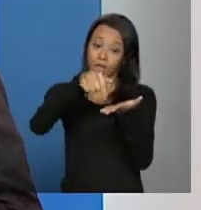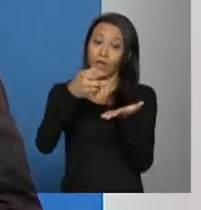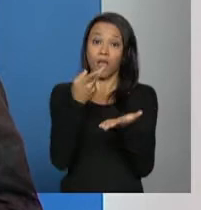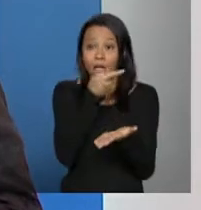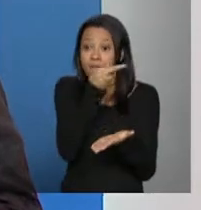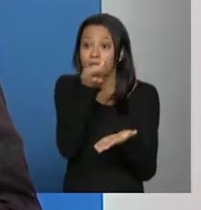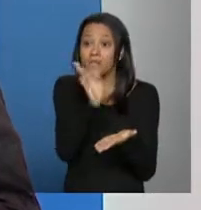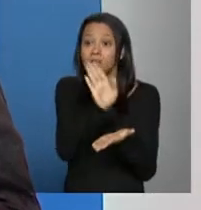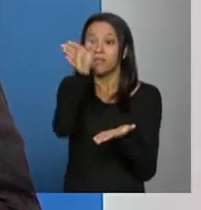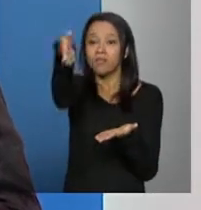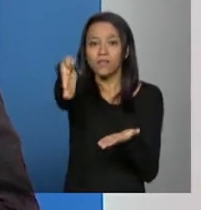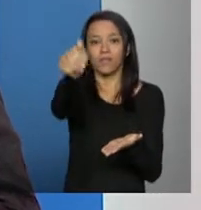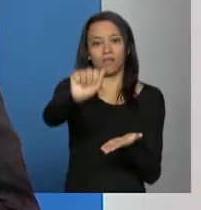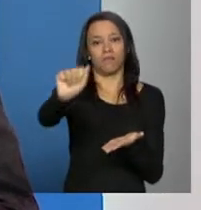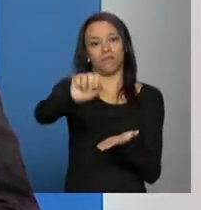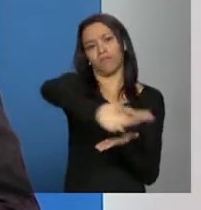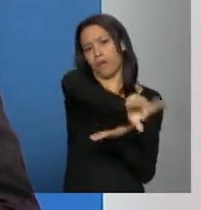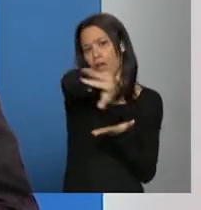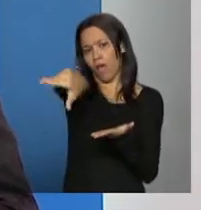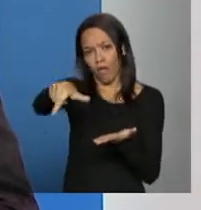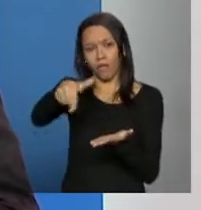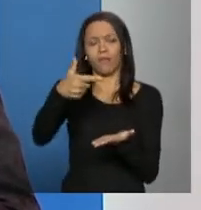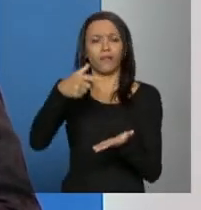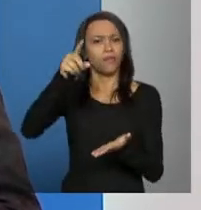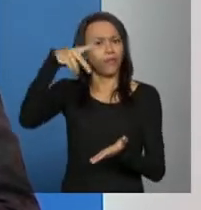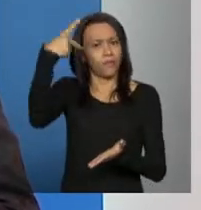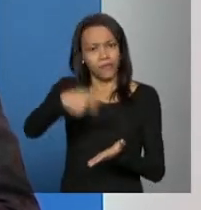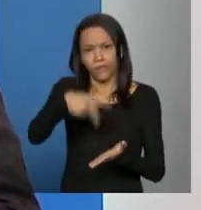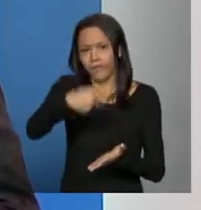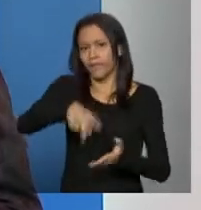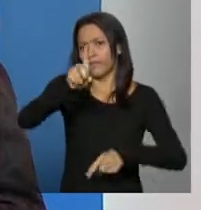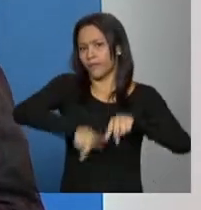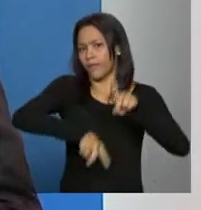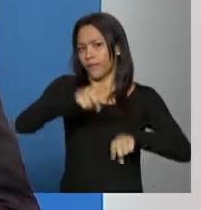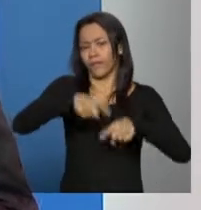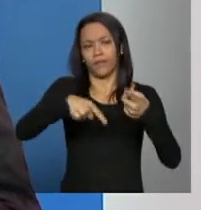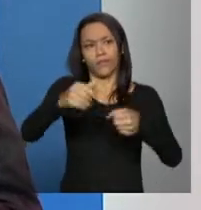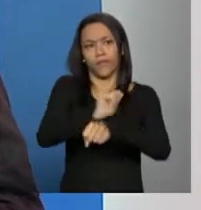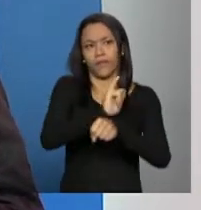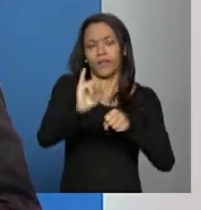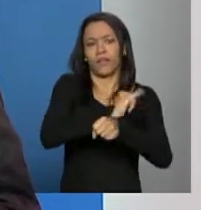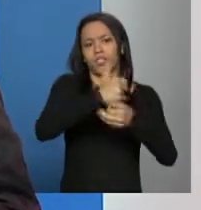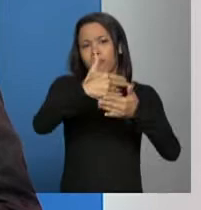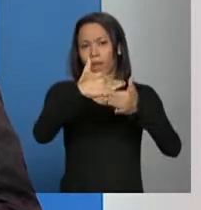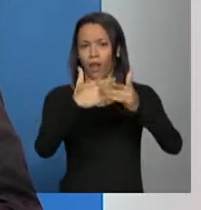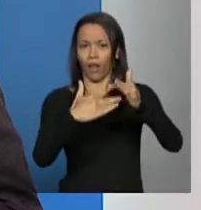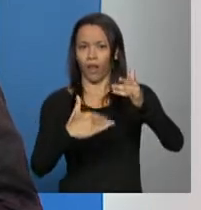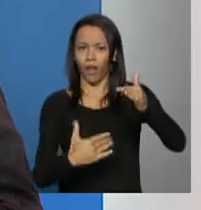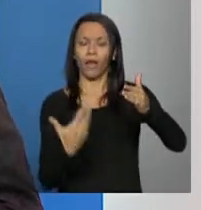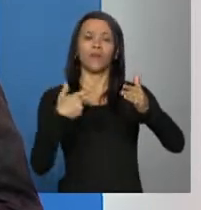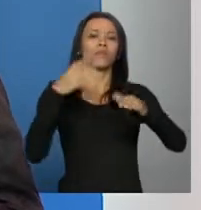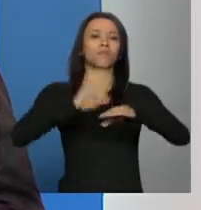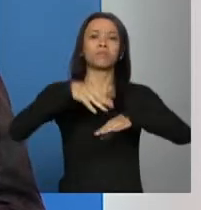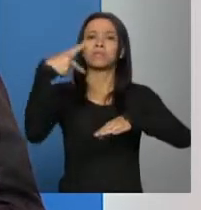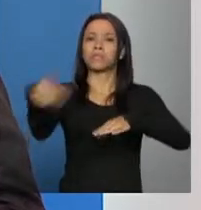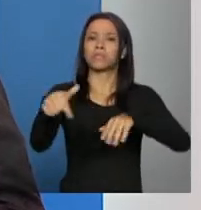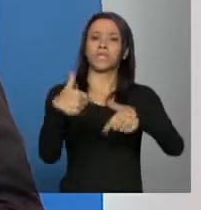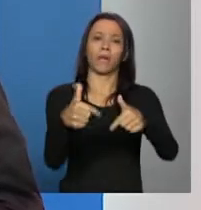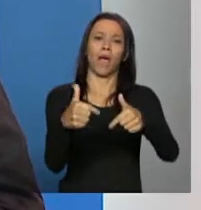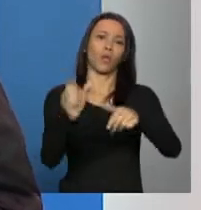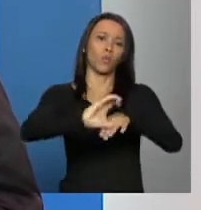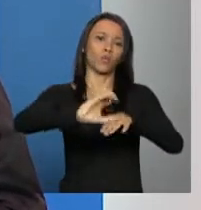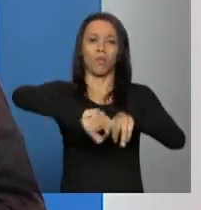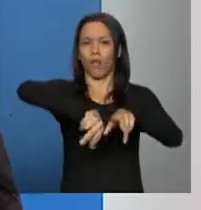entidade o conselho tem outros instrumentos que são o plano de ação da entidade relatório de atividades que